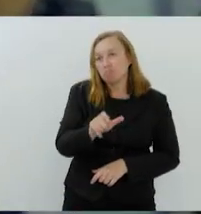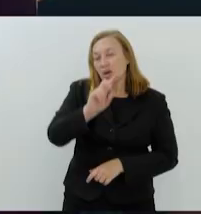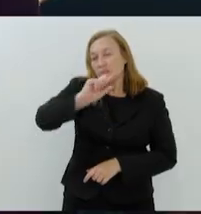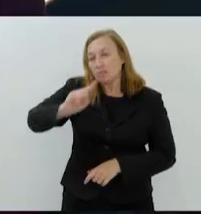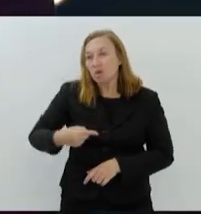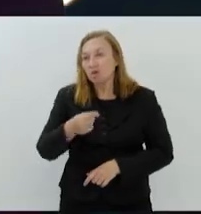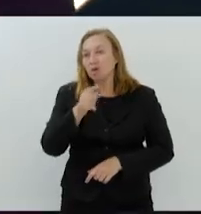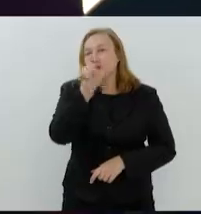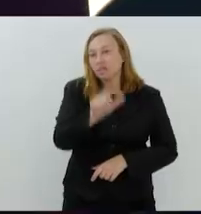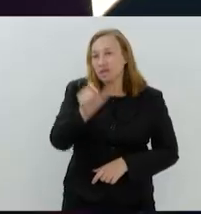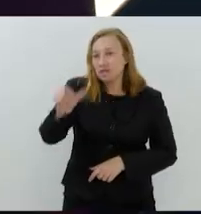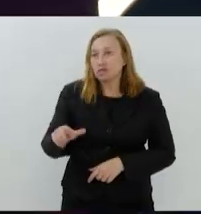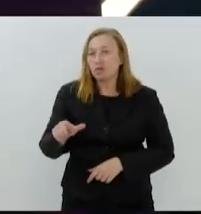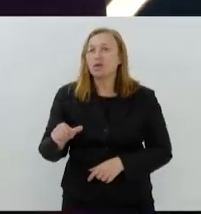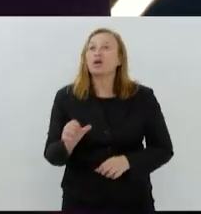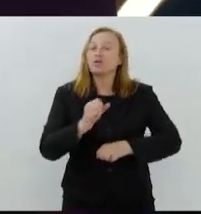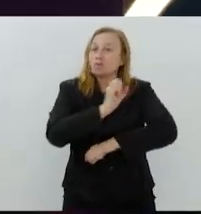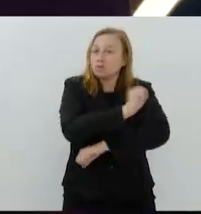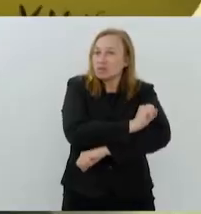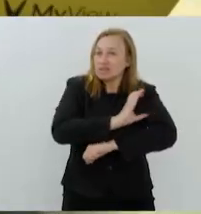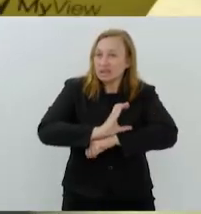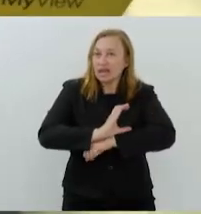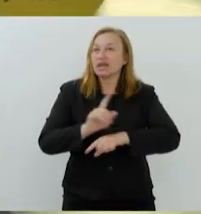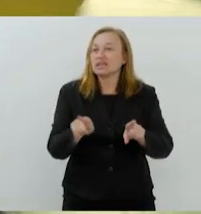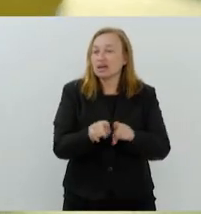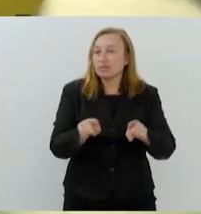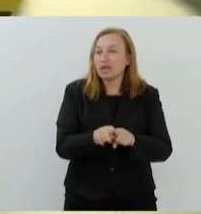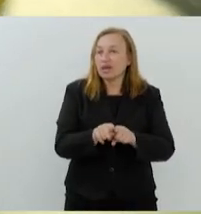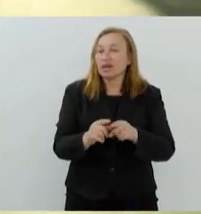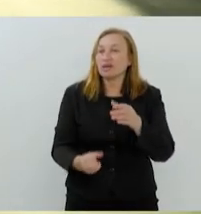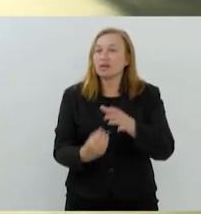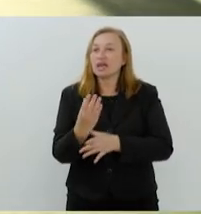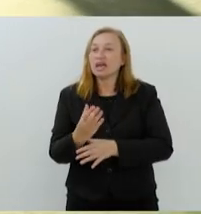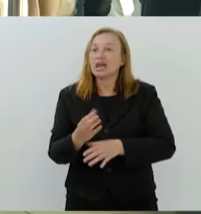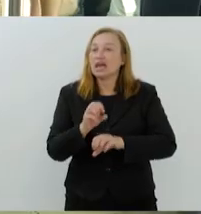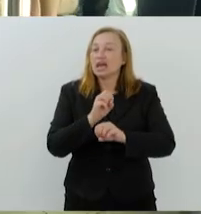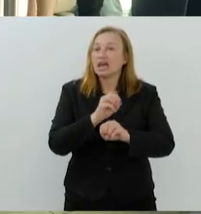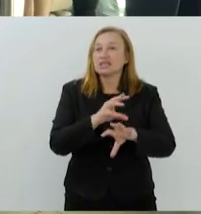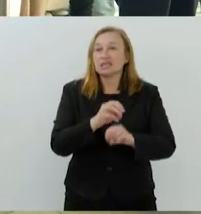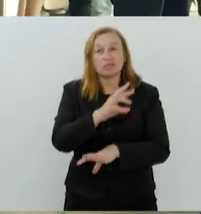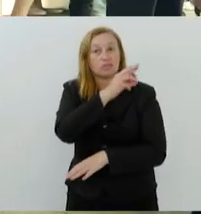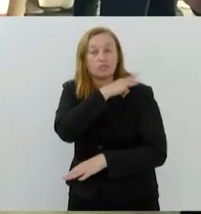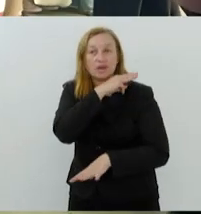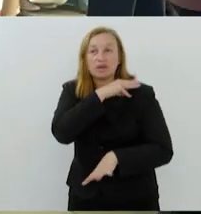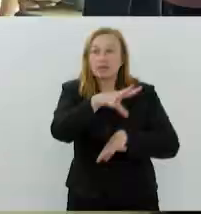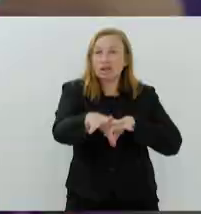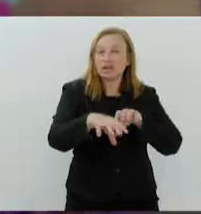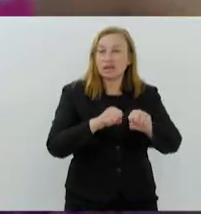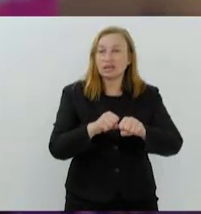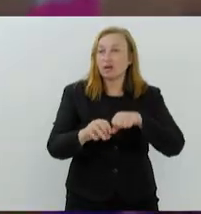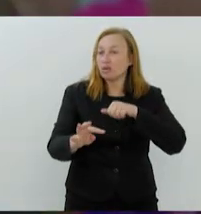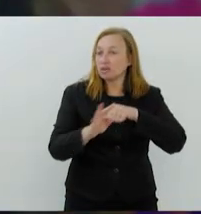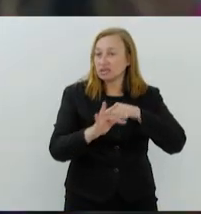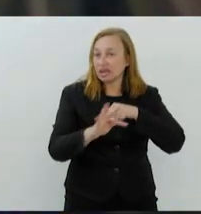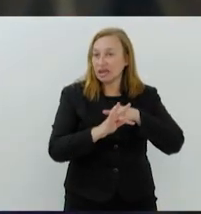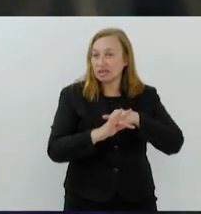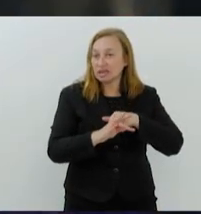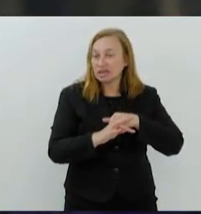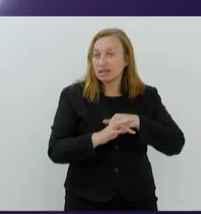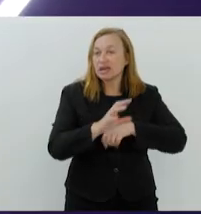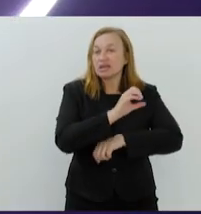O SENAC-Rio Summit também vai marcar o lançamento do ensino médio integrado ao técnico do SENAC-RJ,